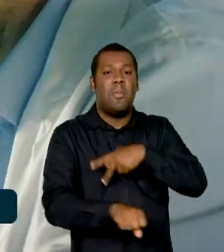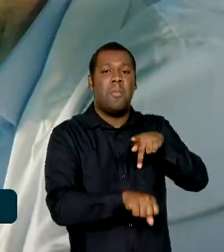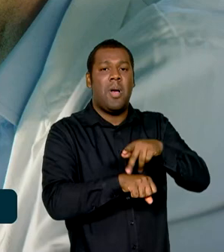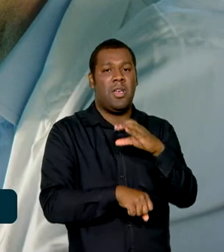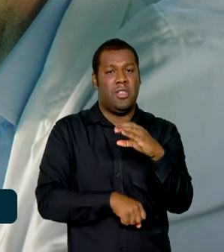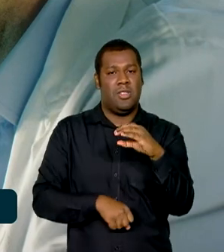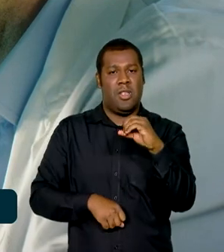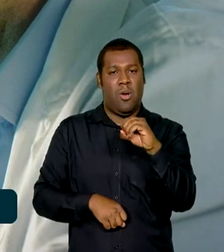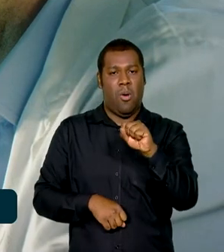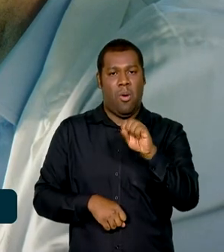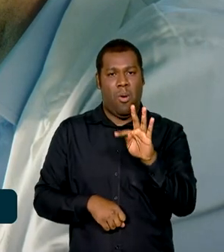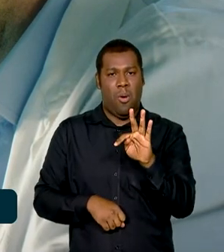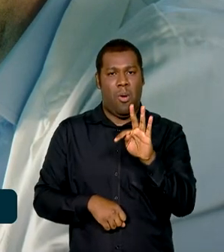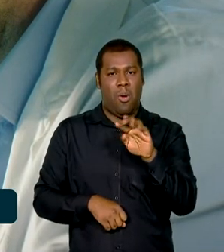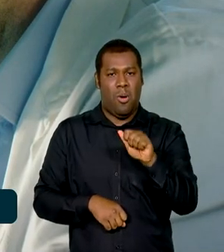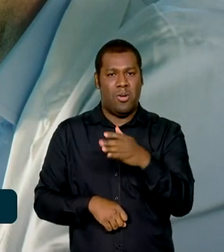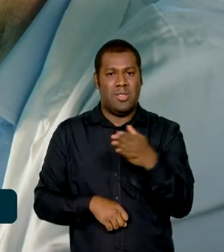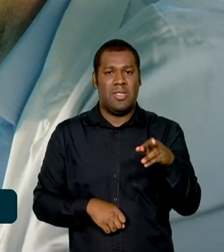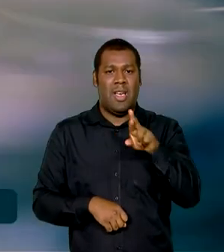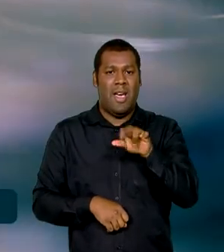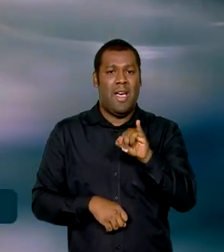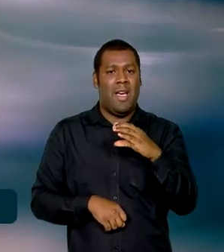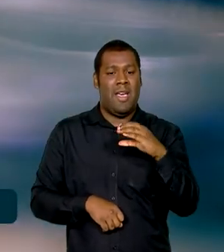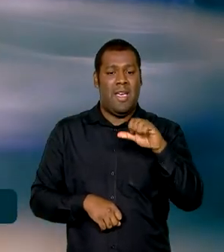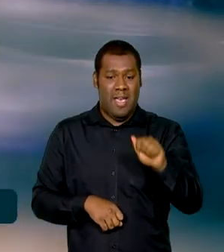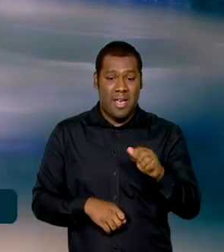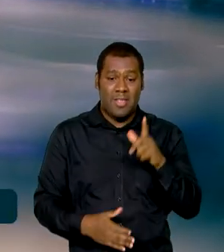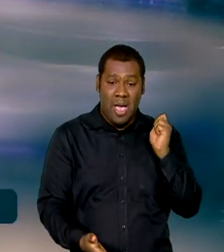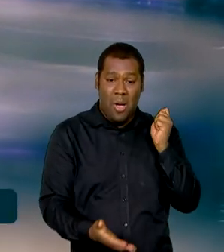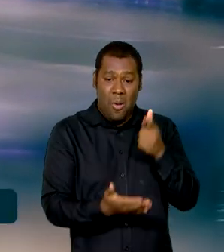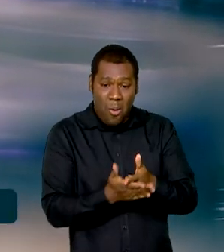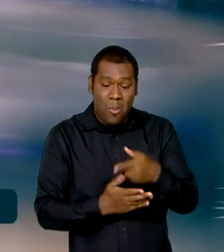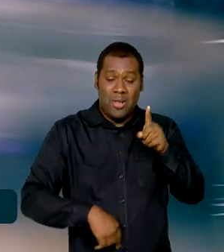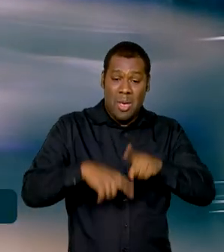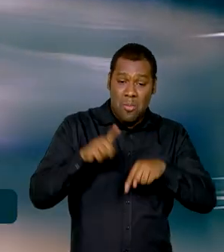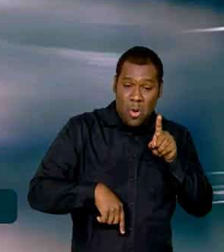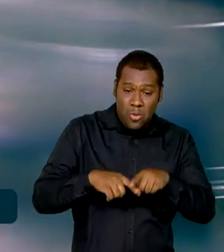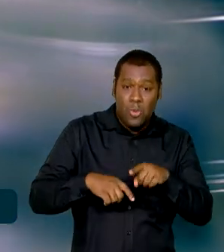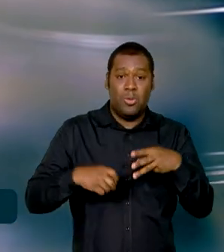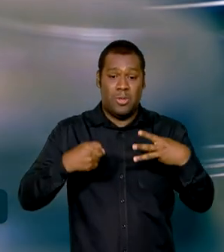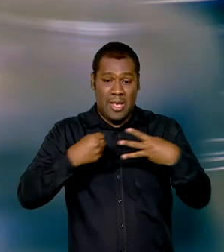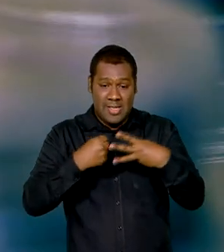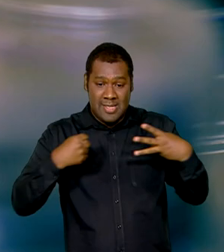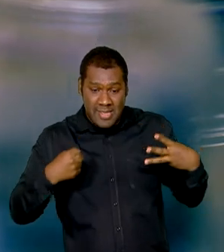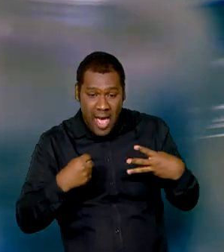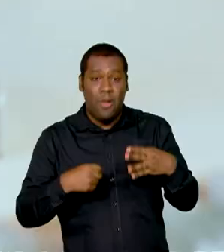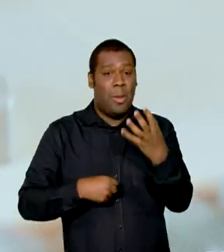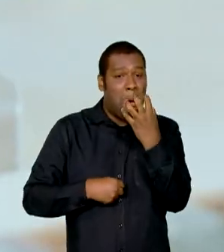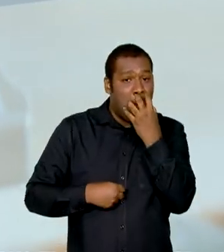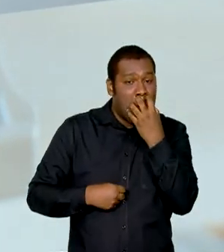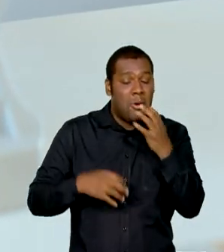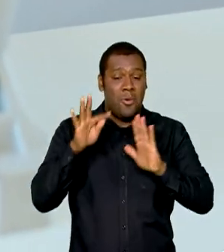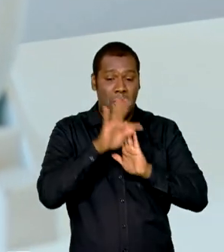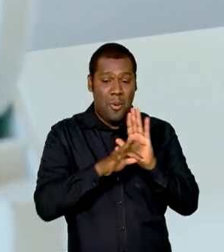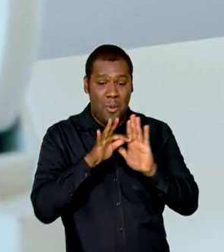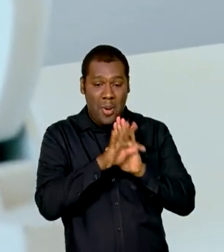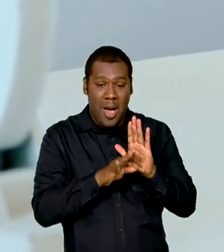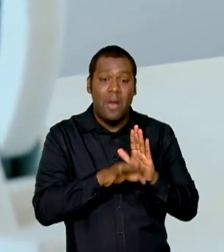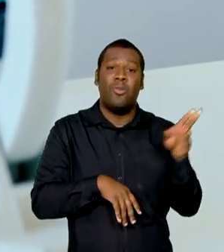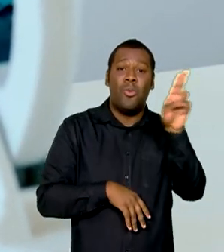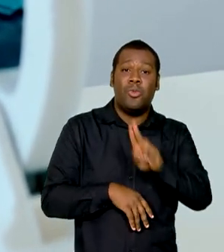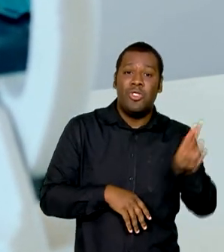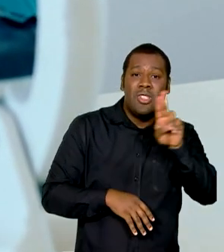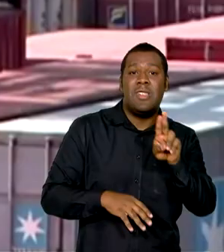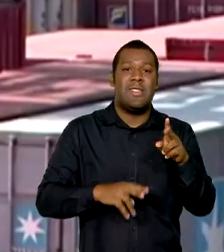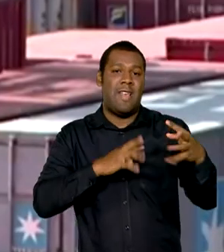permitir a importação de produtos derivados de células-tronco de cães, gatos e equinos, utilizados para fins